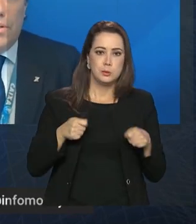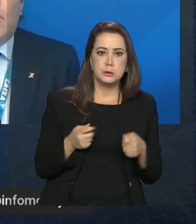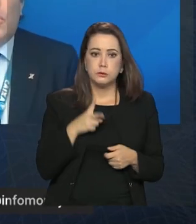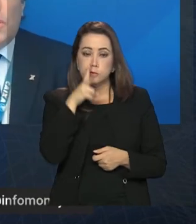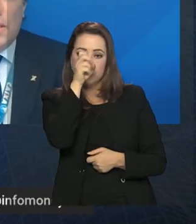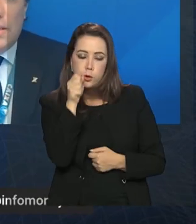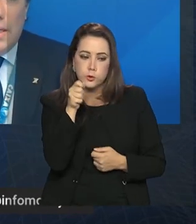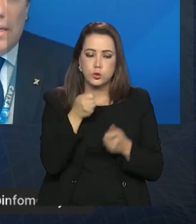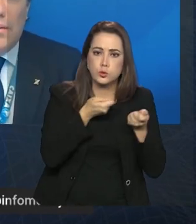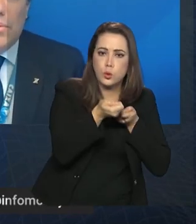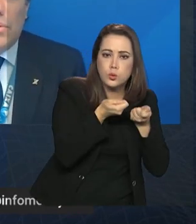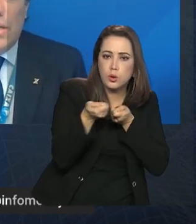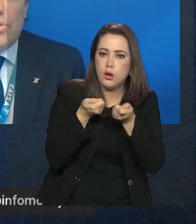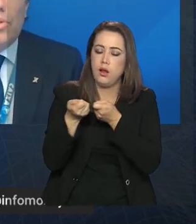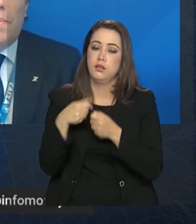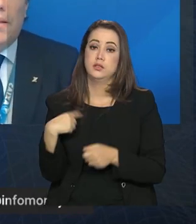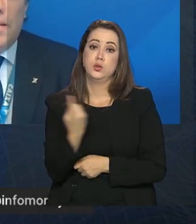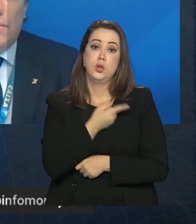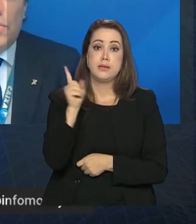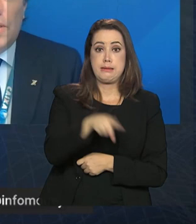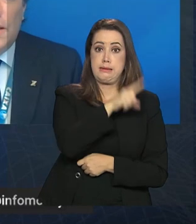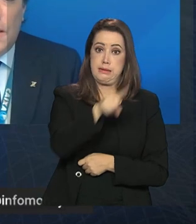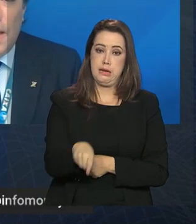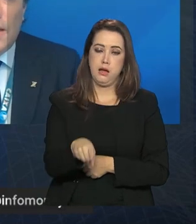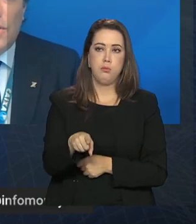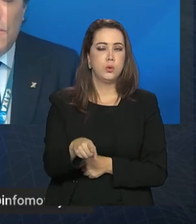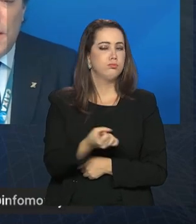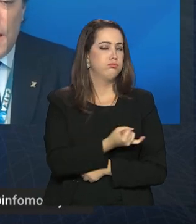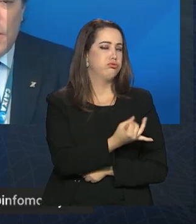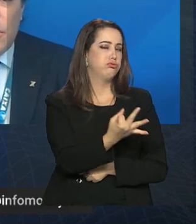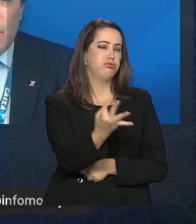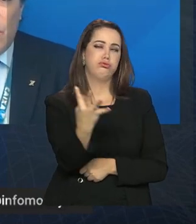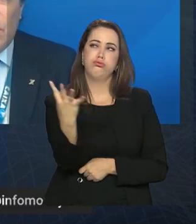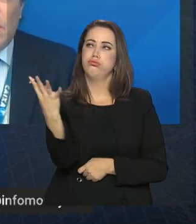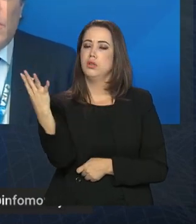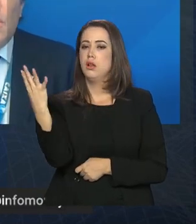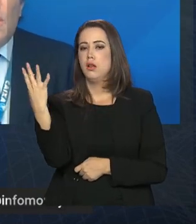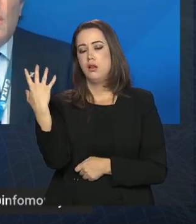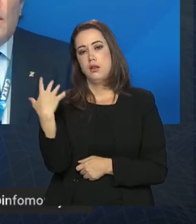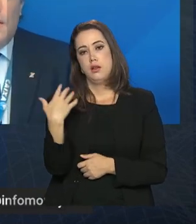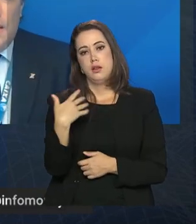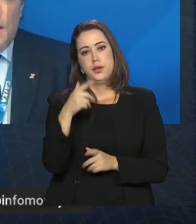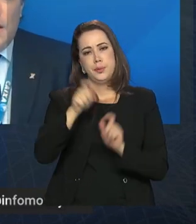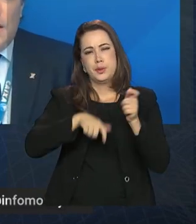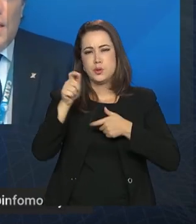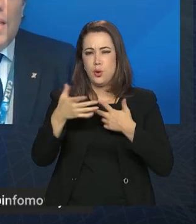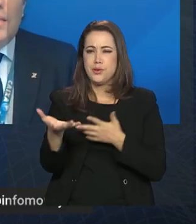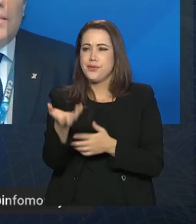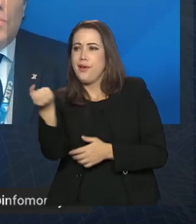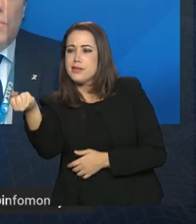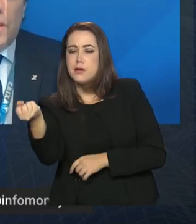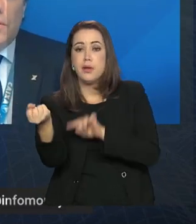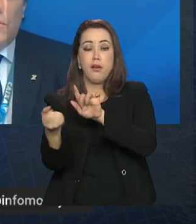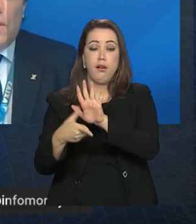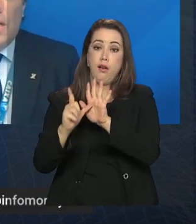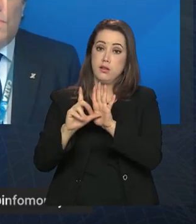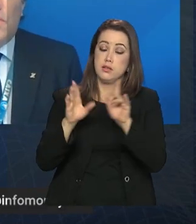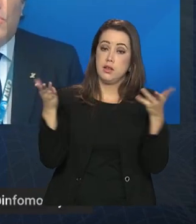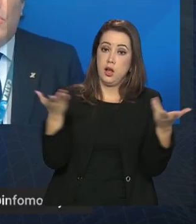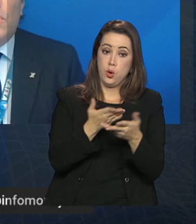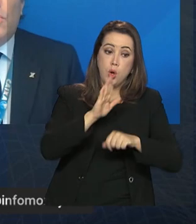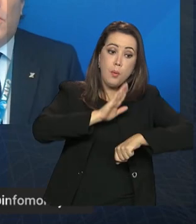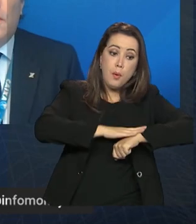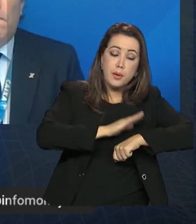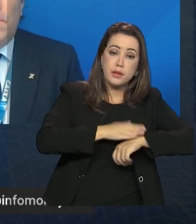forte. Nós cancelamos, suspendemos centenas de milhares de contas, sim, e nesse momento as